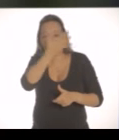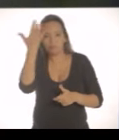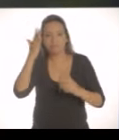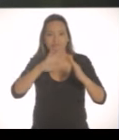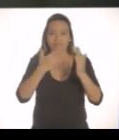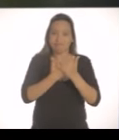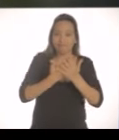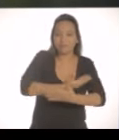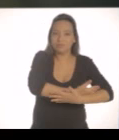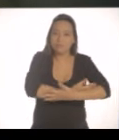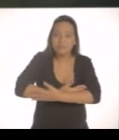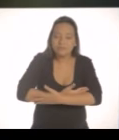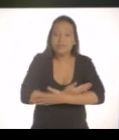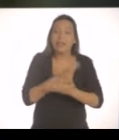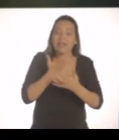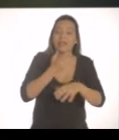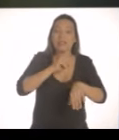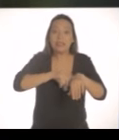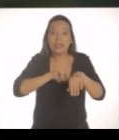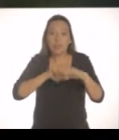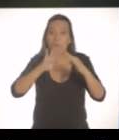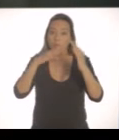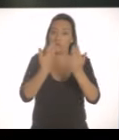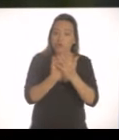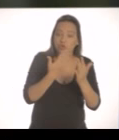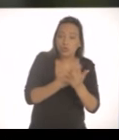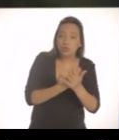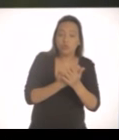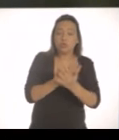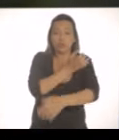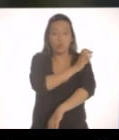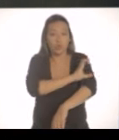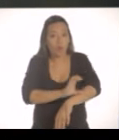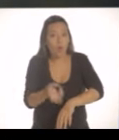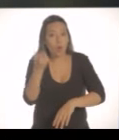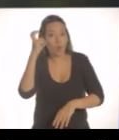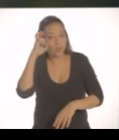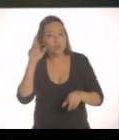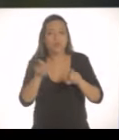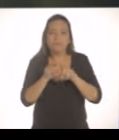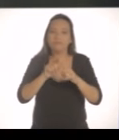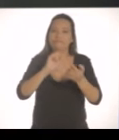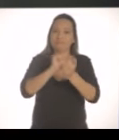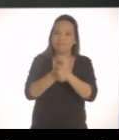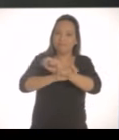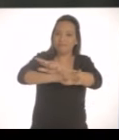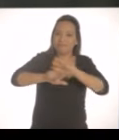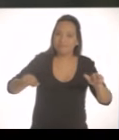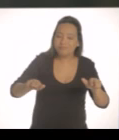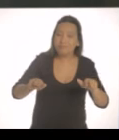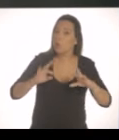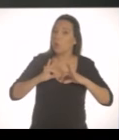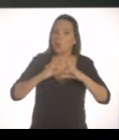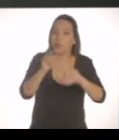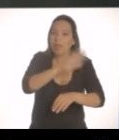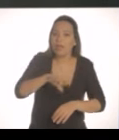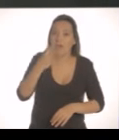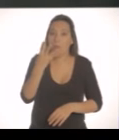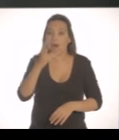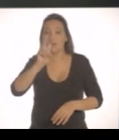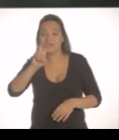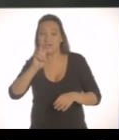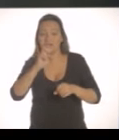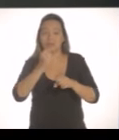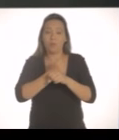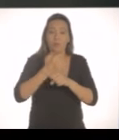creches. Fazer com que o horário integral seja de verdade. Com tempo de estudo, cultura e esporte. Nós vamos fazer com que todas as